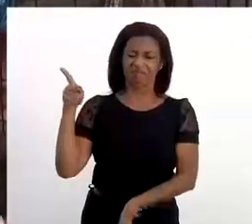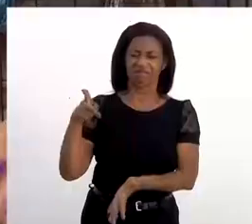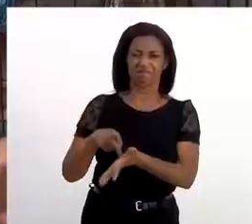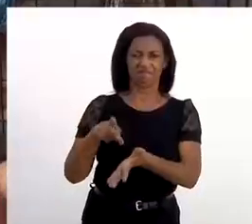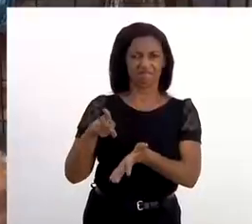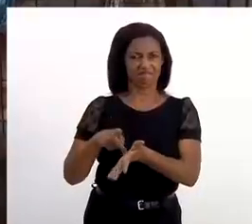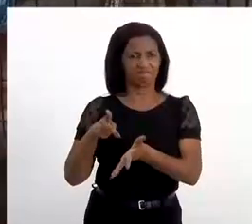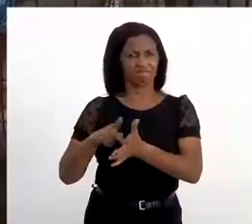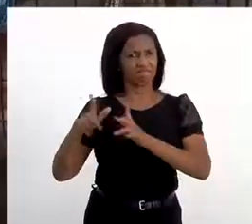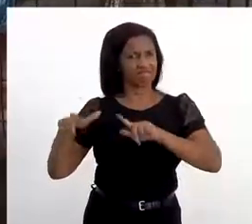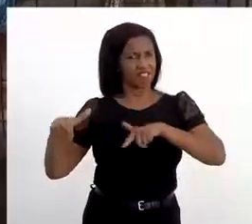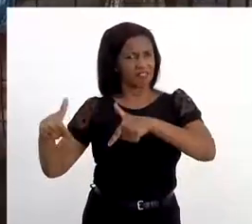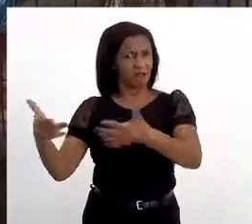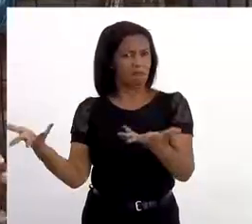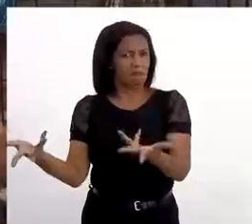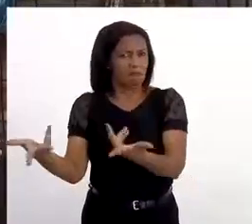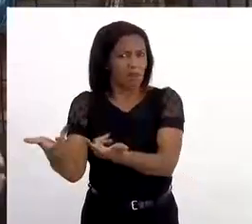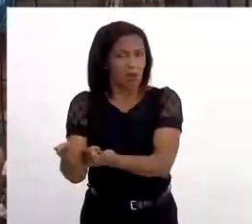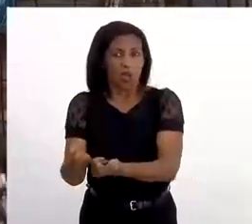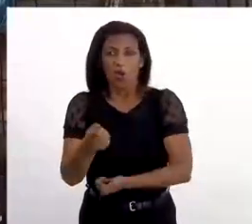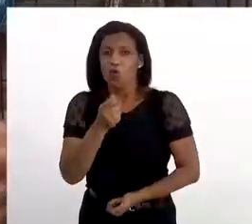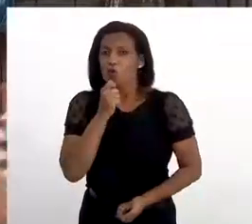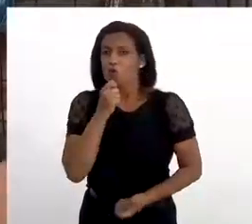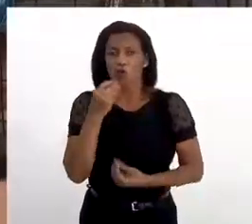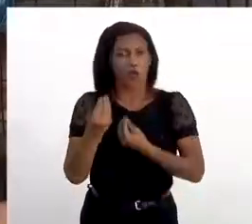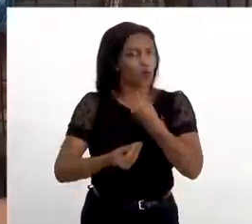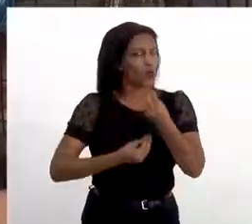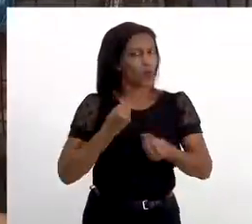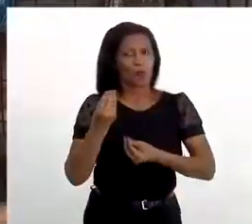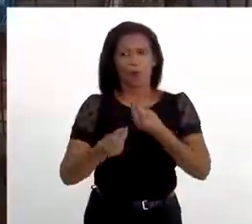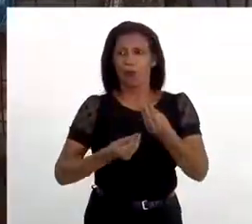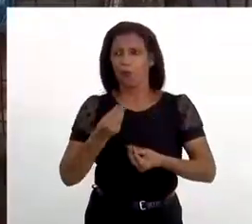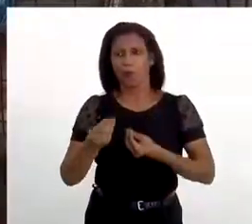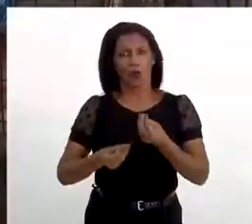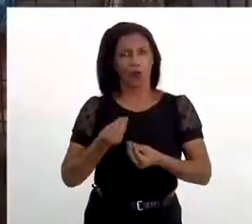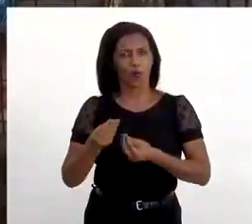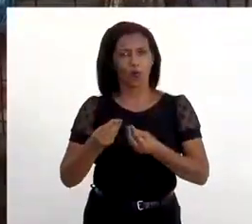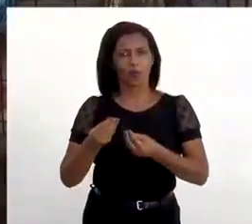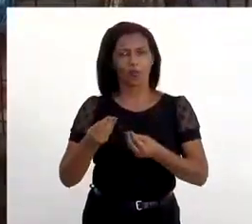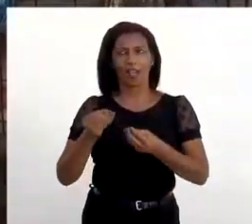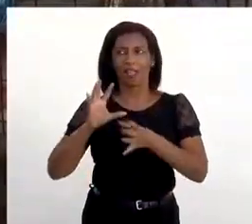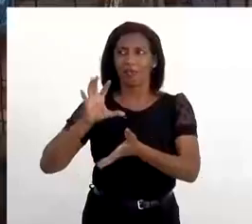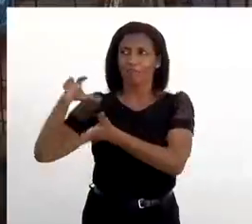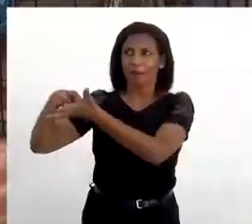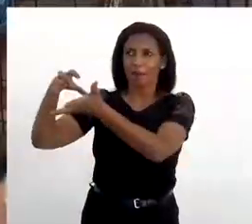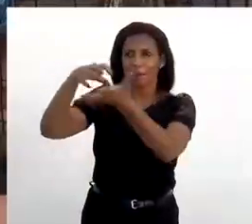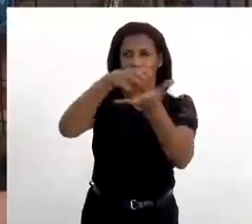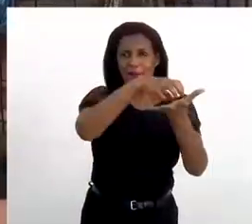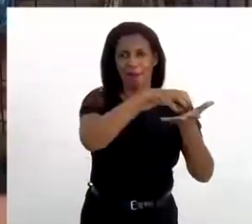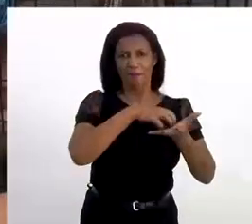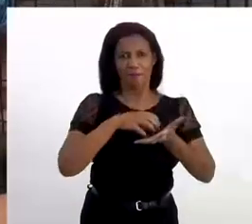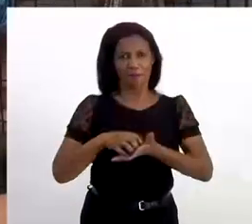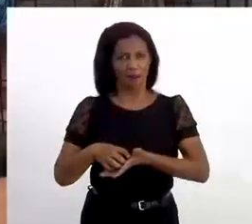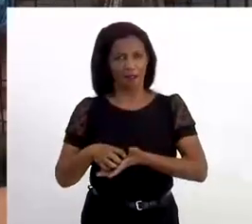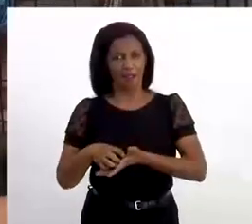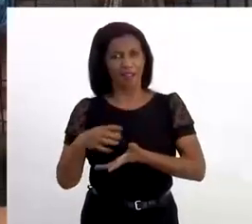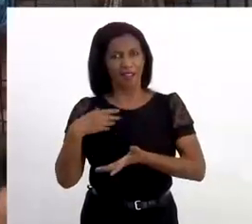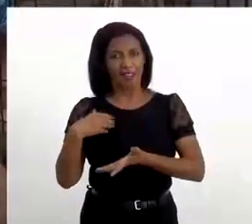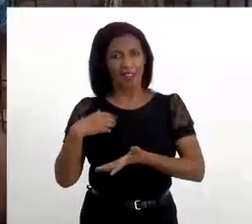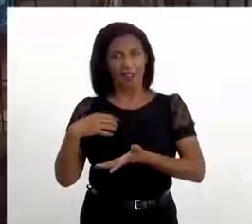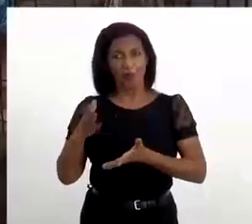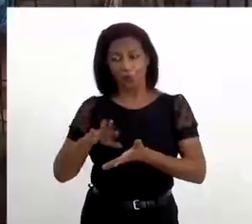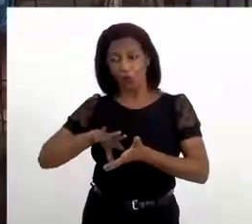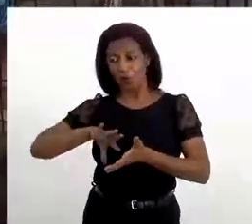tem ações espetaculares. Eu, infelizmente, não tenho como estar à frente de certas ações aqui no Rio. Eu estou delegando algumas